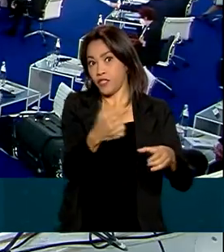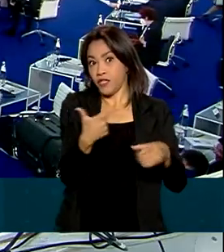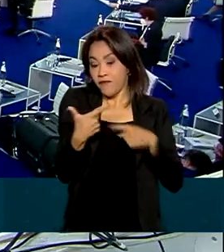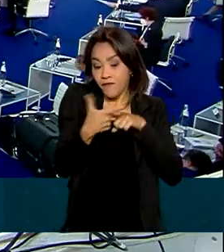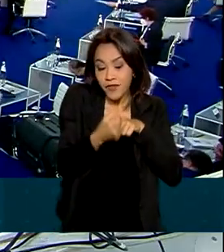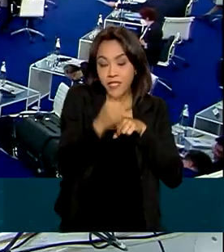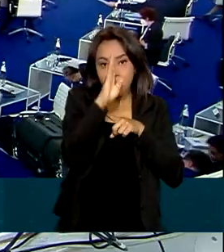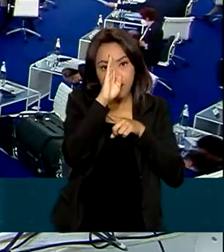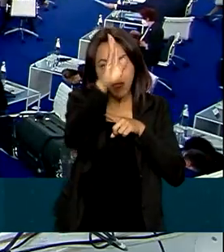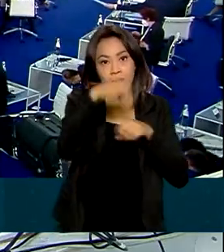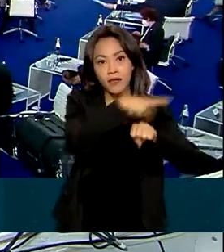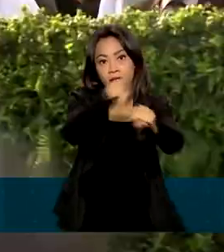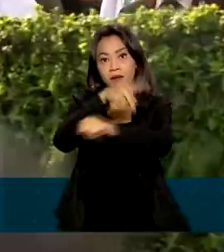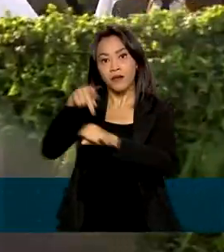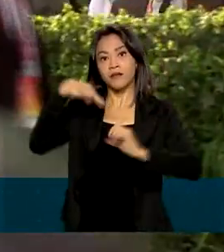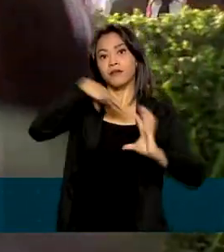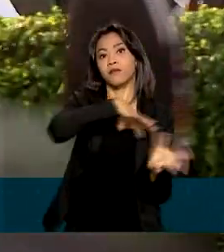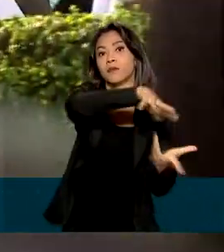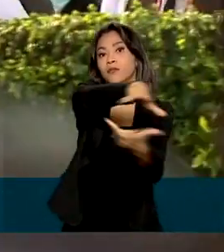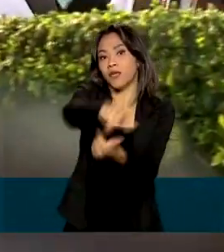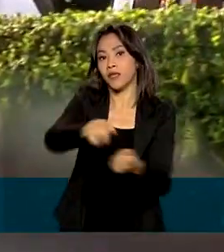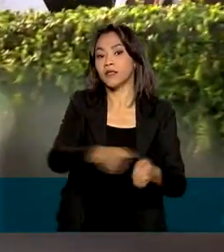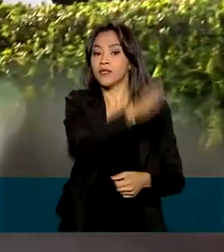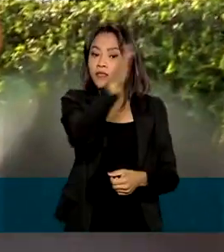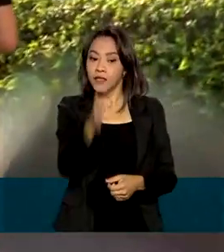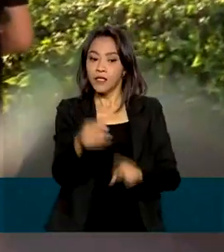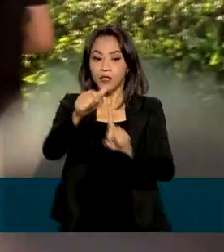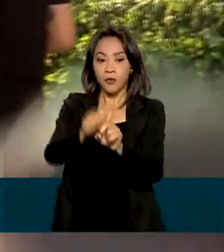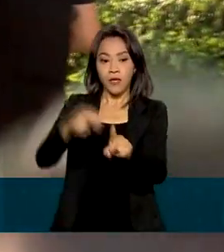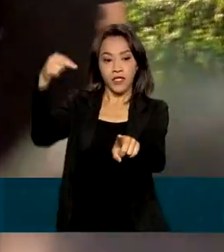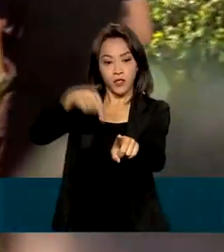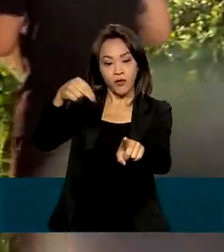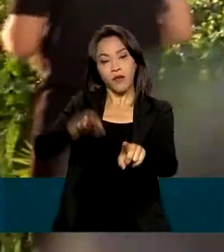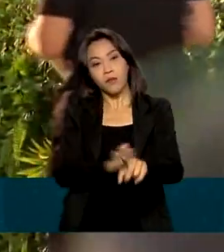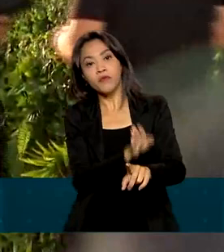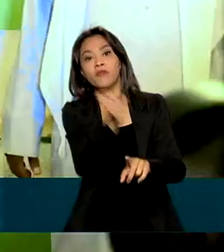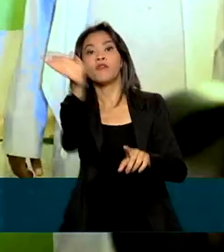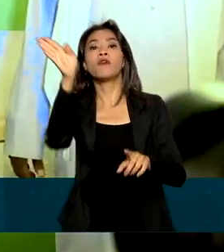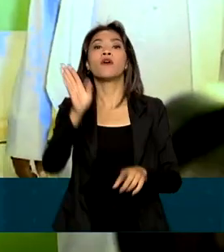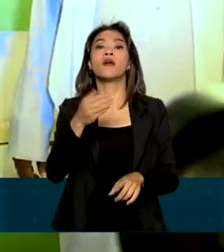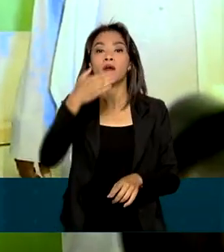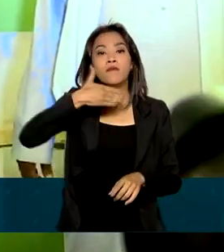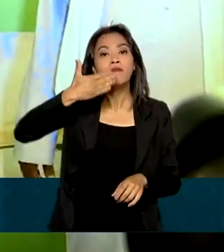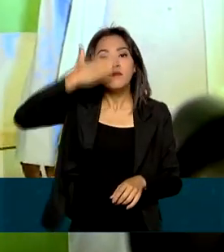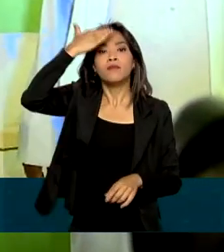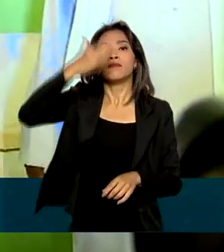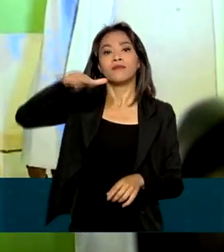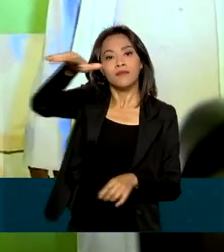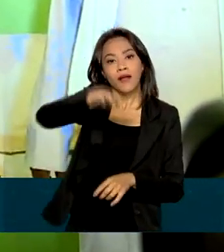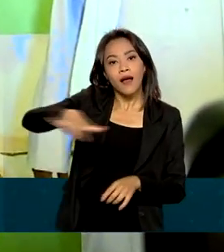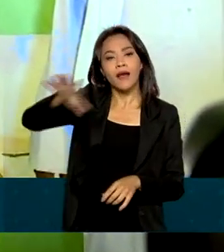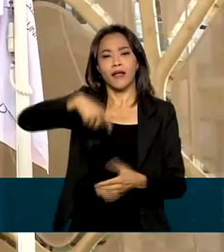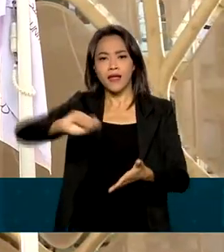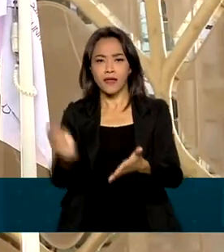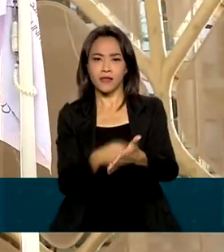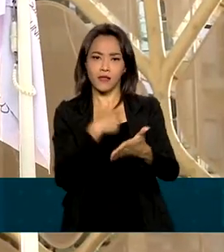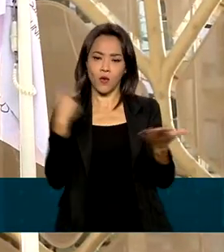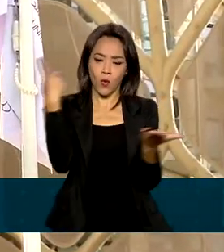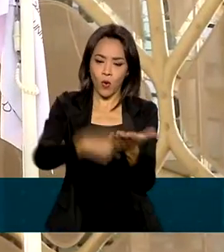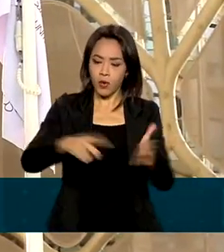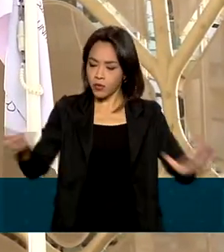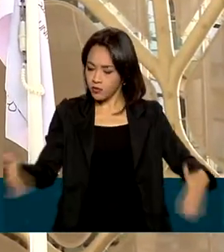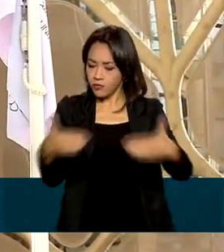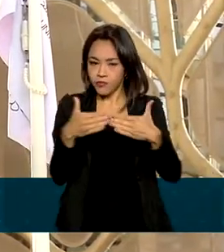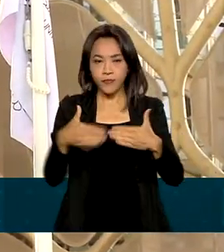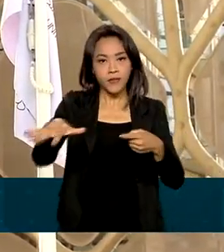principais economias mundiais. E em novembro, foi aos Emirados Árabes Unidos e assinou acordos de cooperação nas áreas